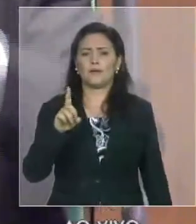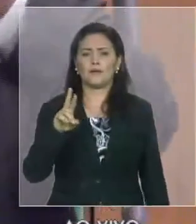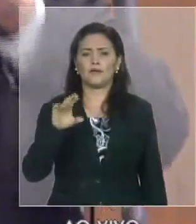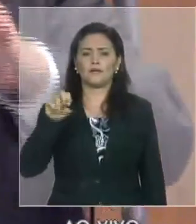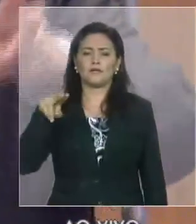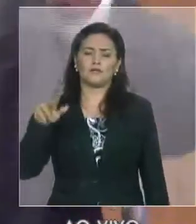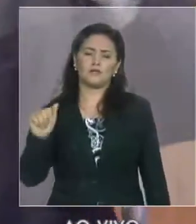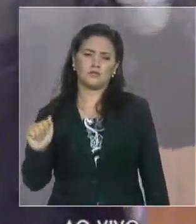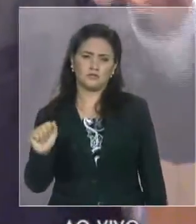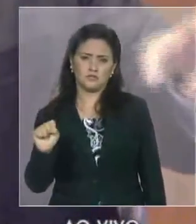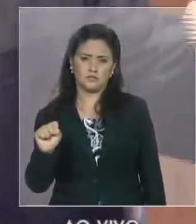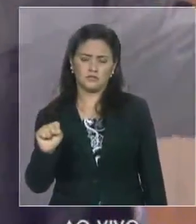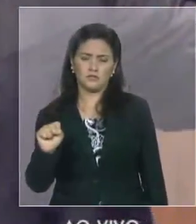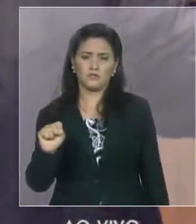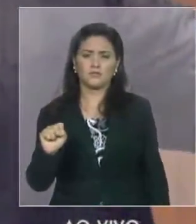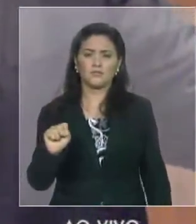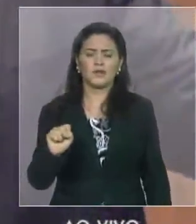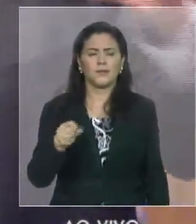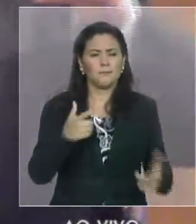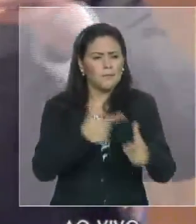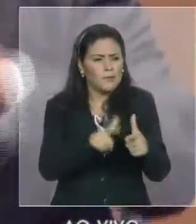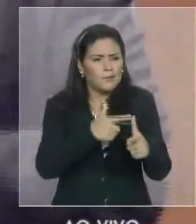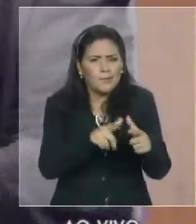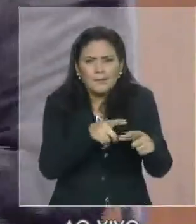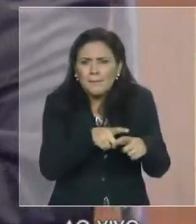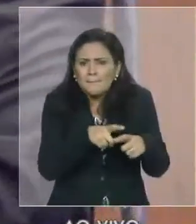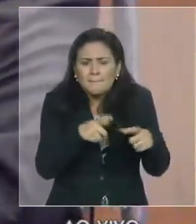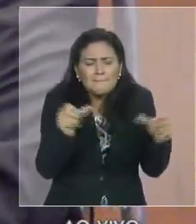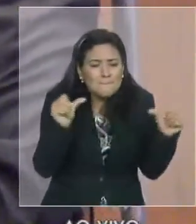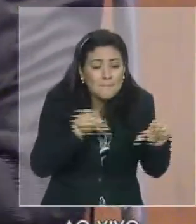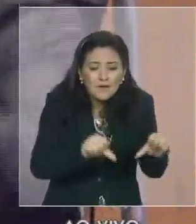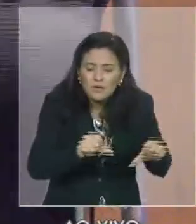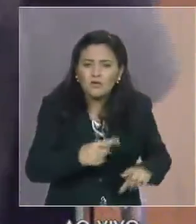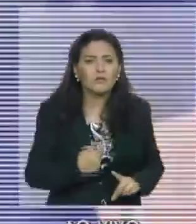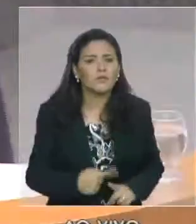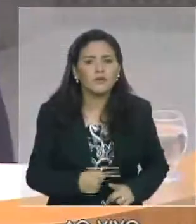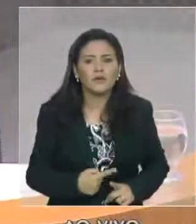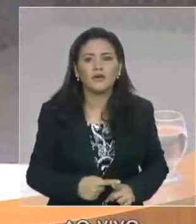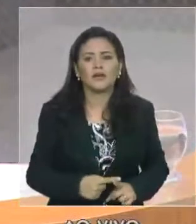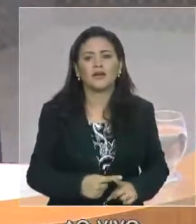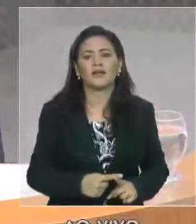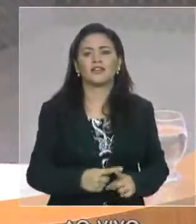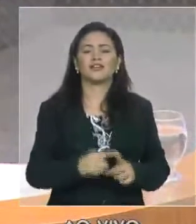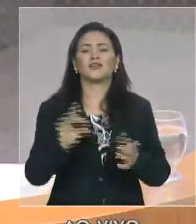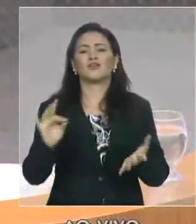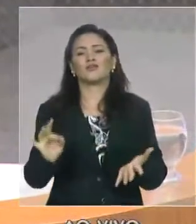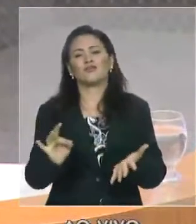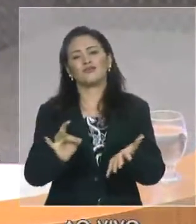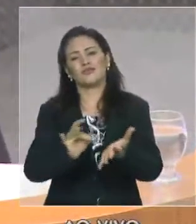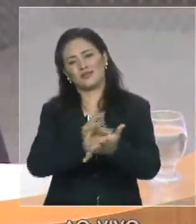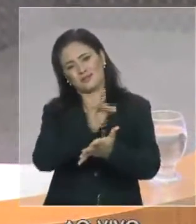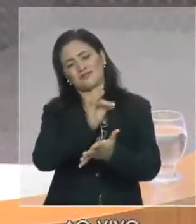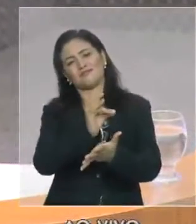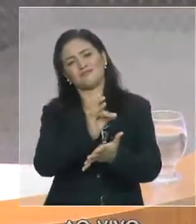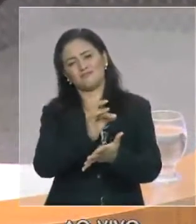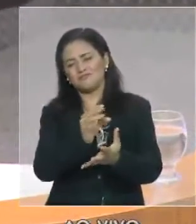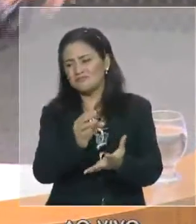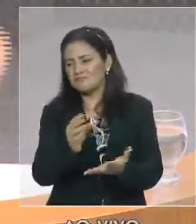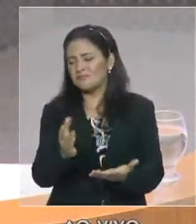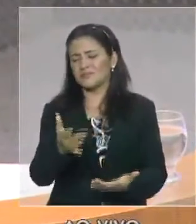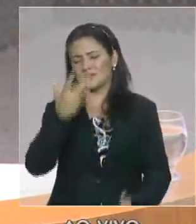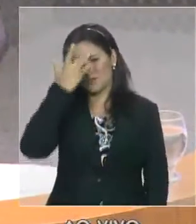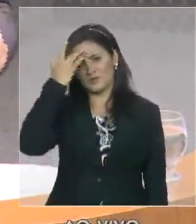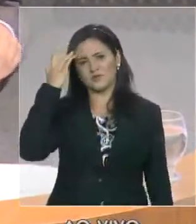foram as modalidades de terceirizações que ali foram adotadas. Ora, na medida em que nós substituímos empresas